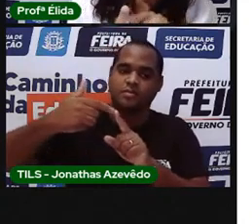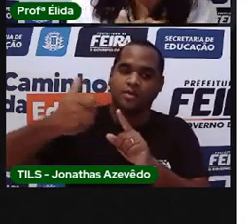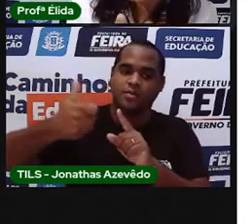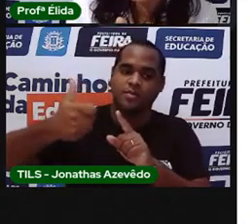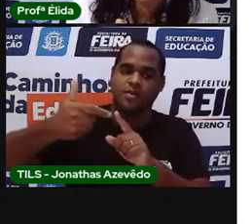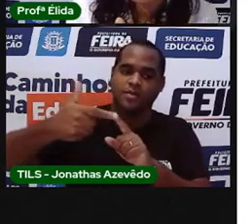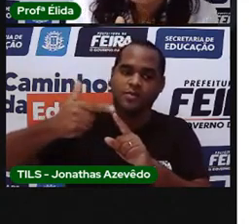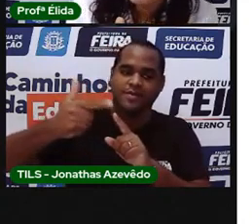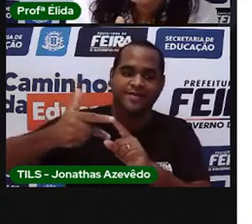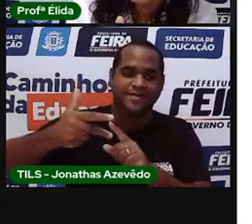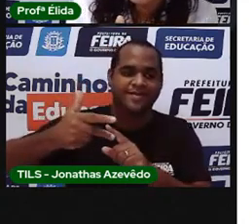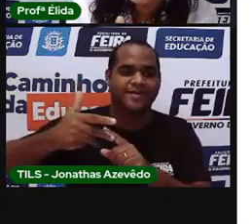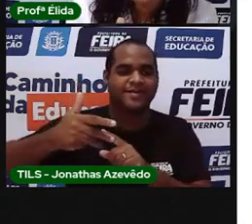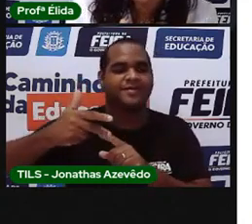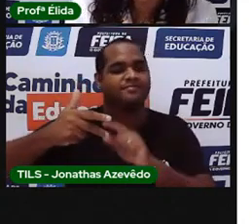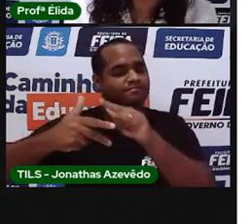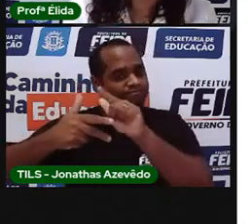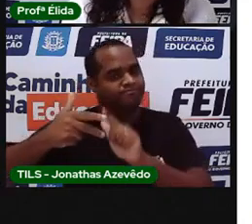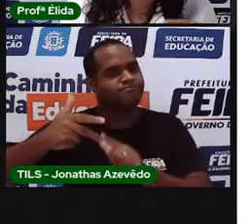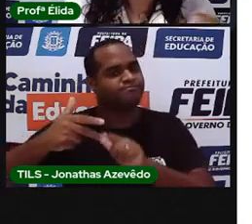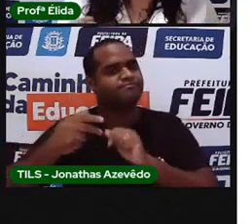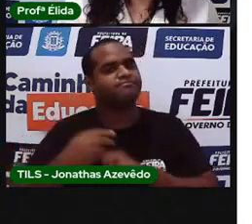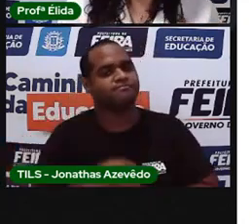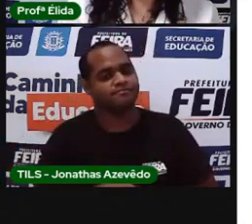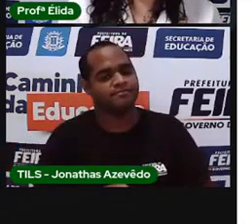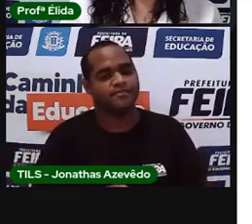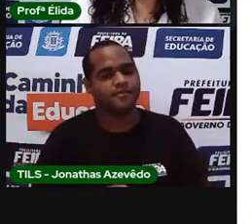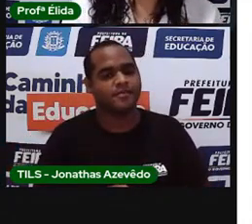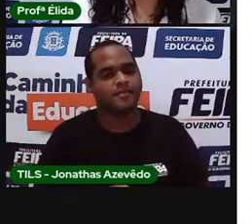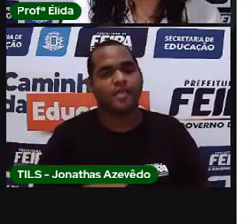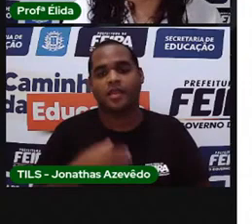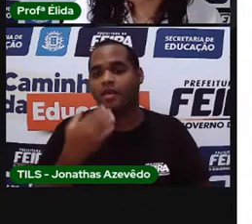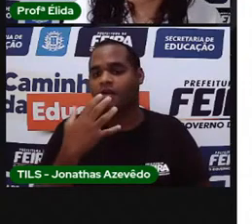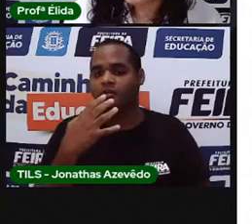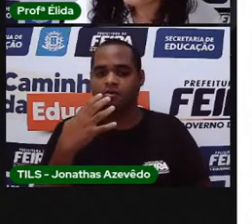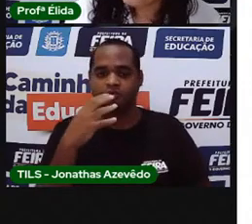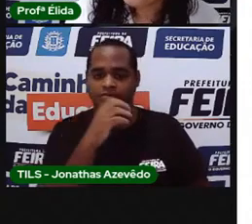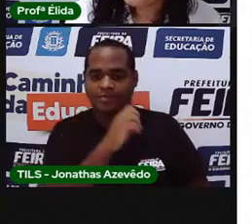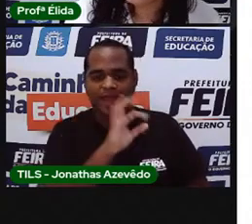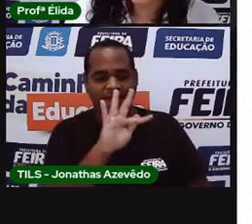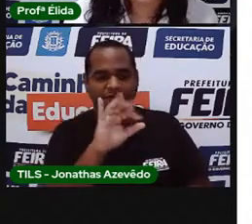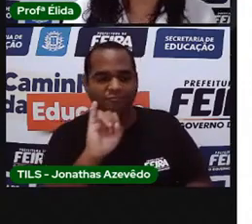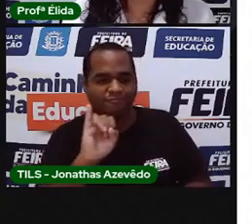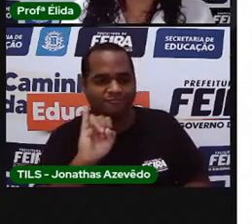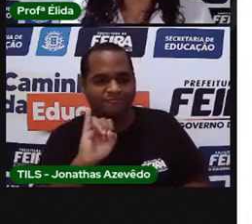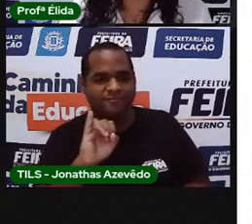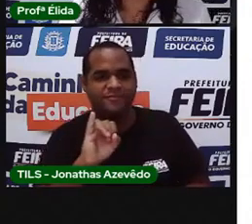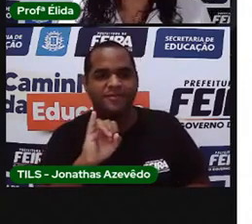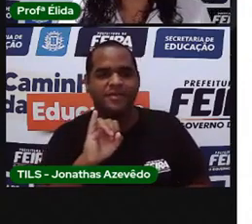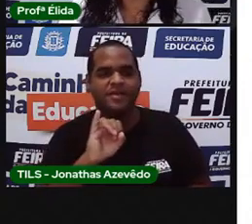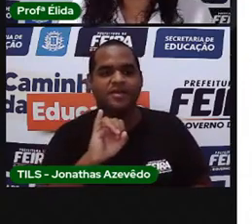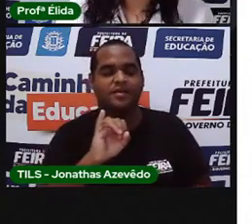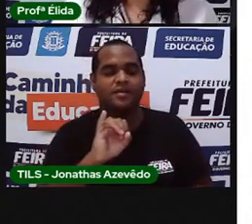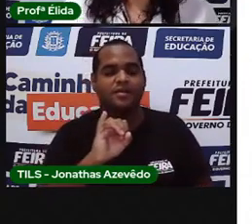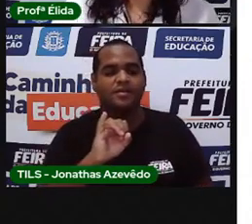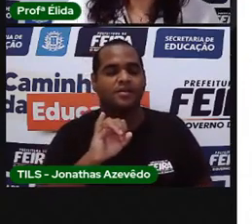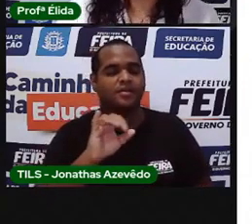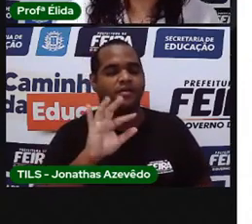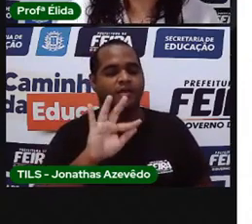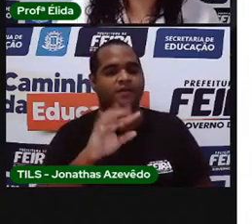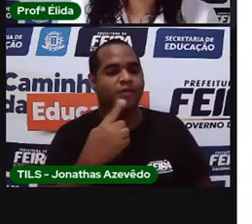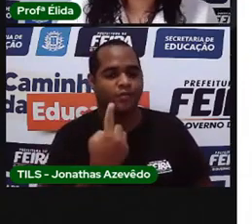e no primeiro lugar. Na corrida de Fórmula 1, a mesma coisa.